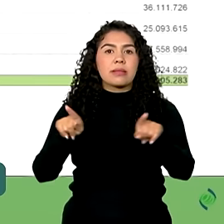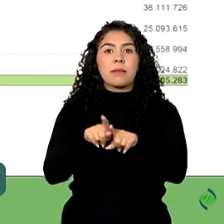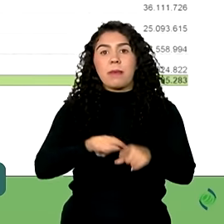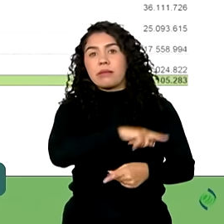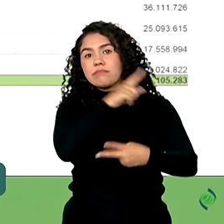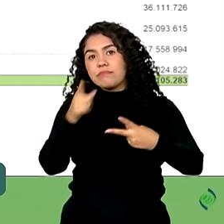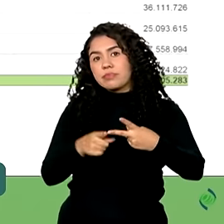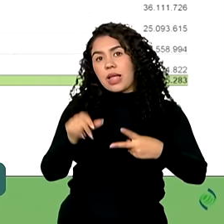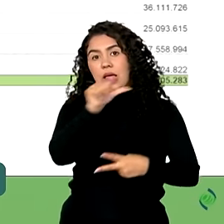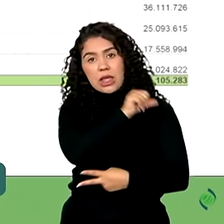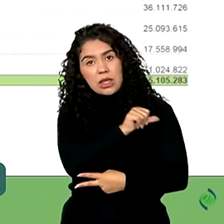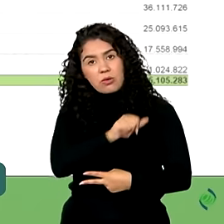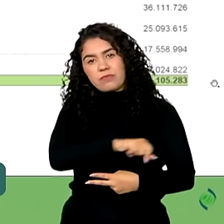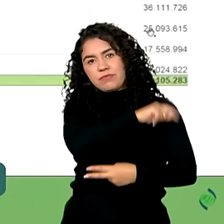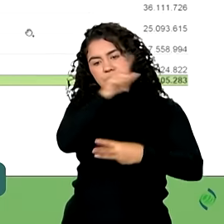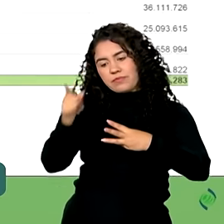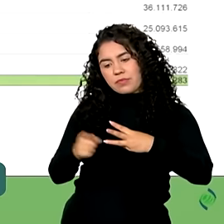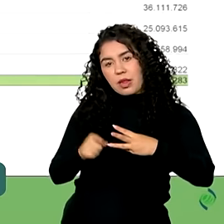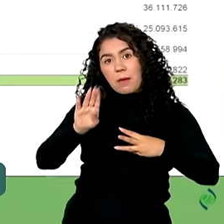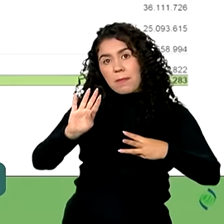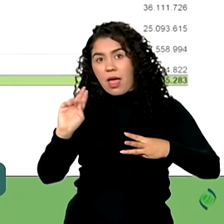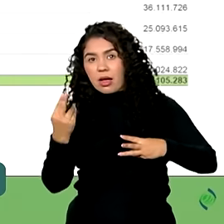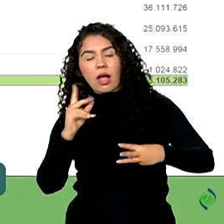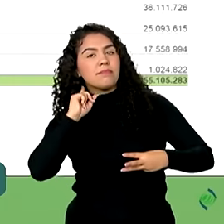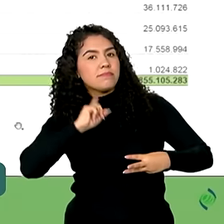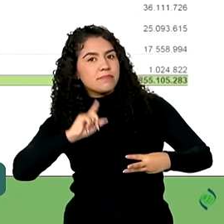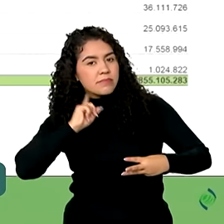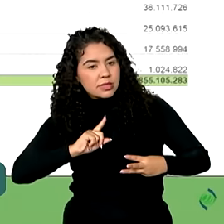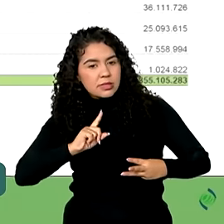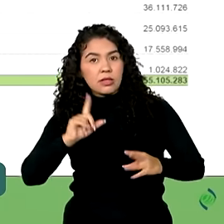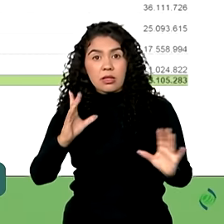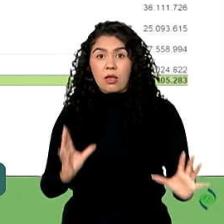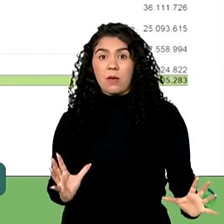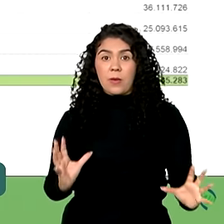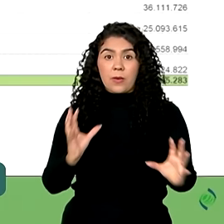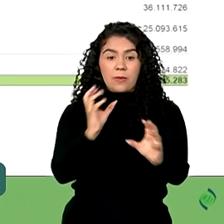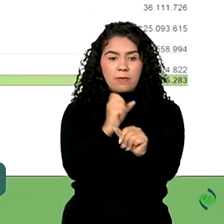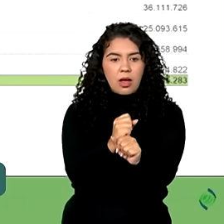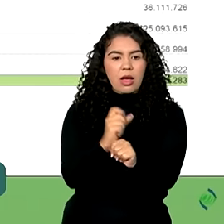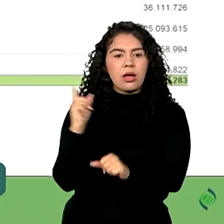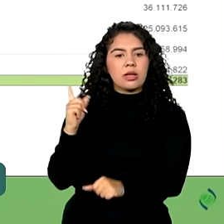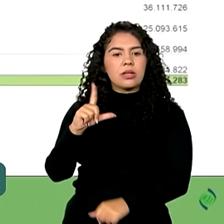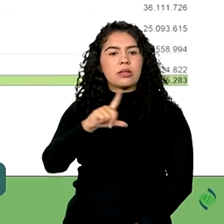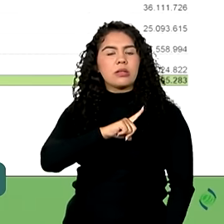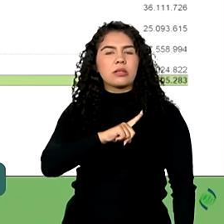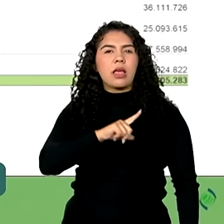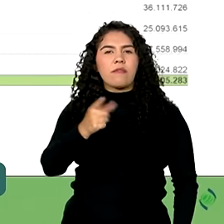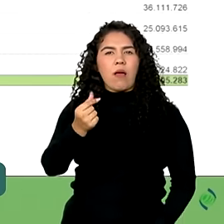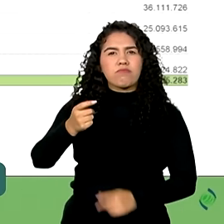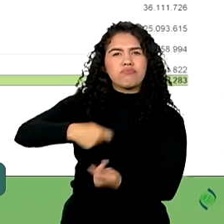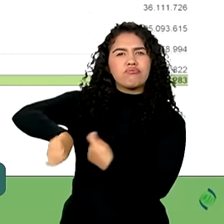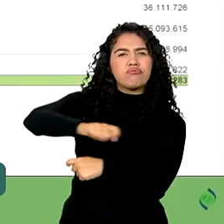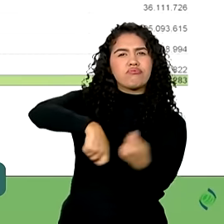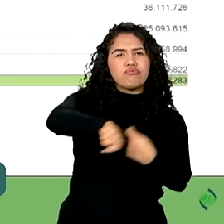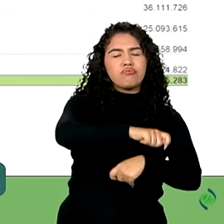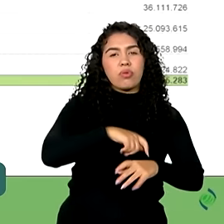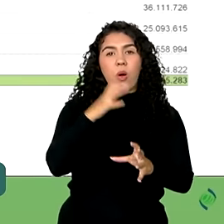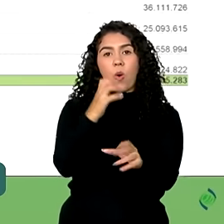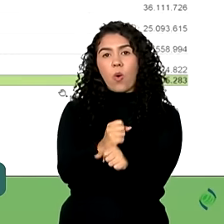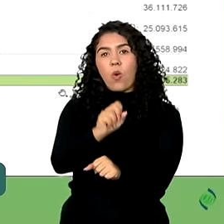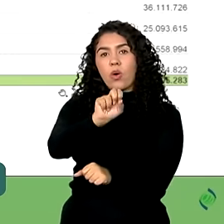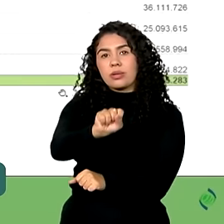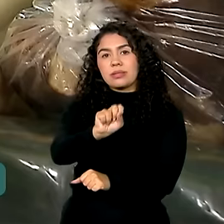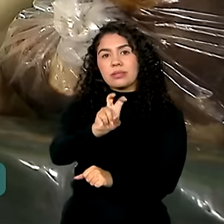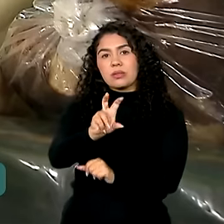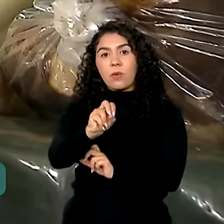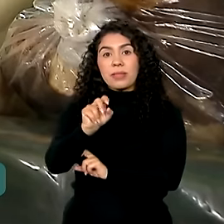Janeiro e Belo Horizonte. Podemos ver que nesse total de 10 ceasas, gente teve uma comercialização de 855 mil